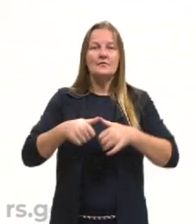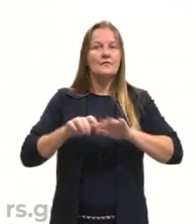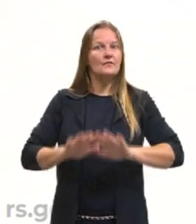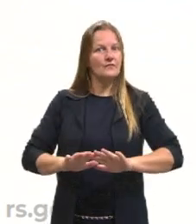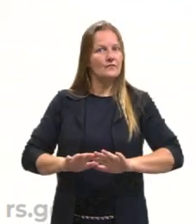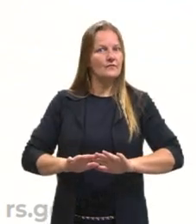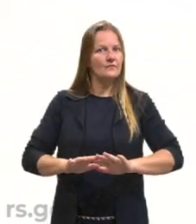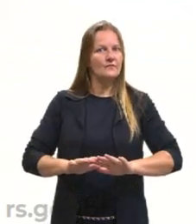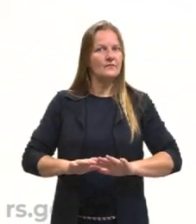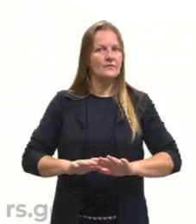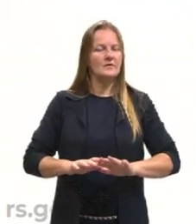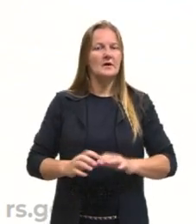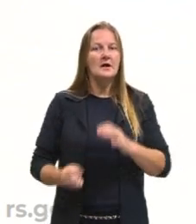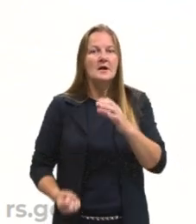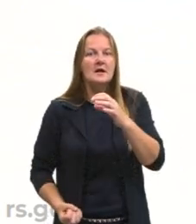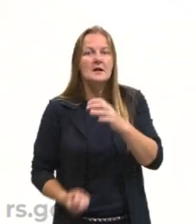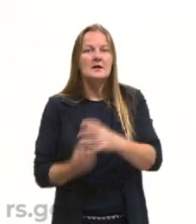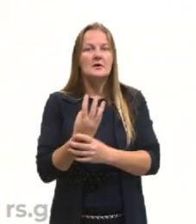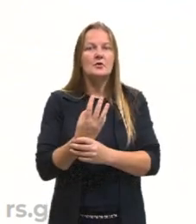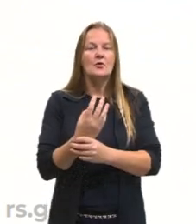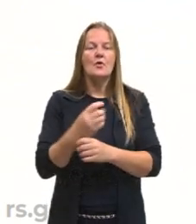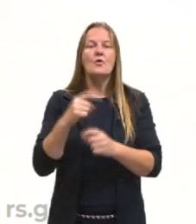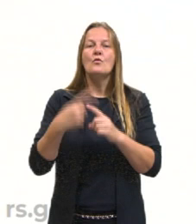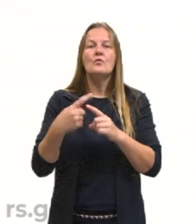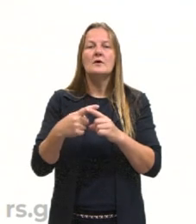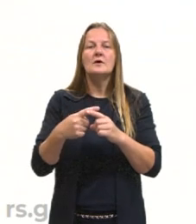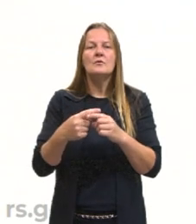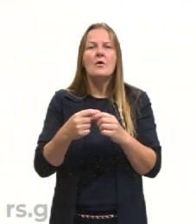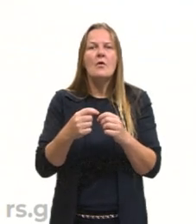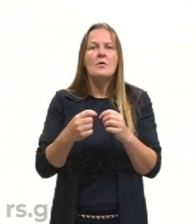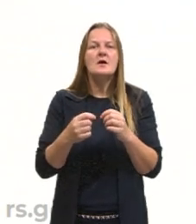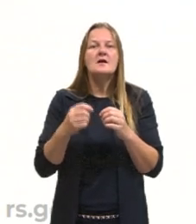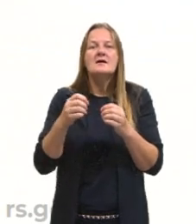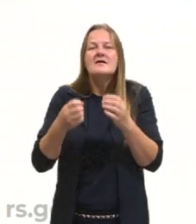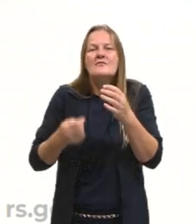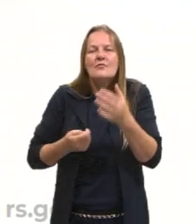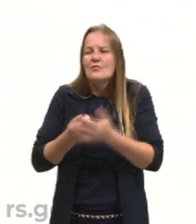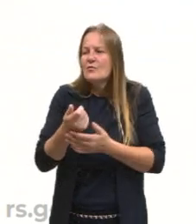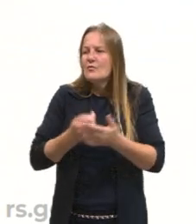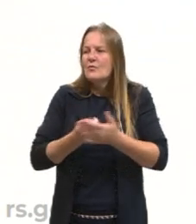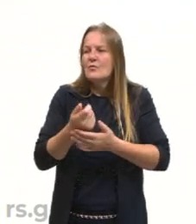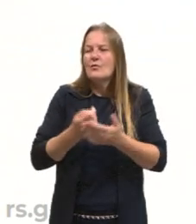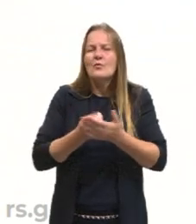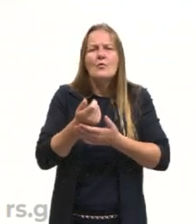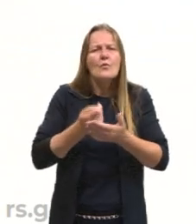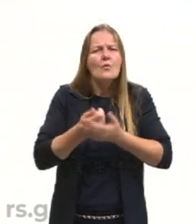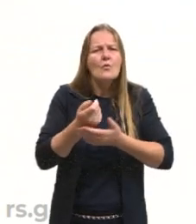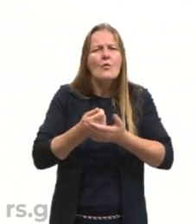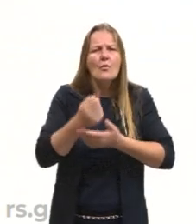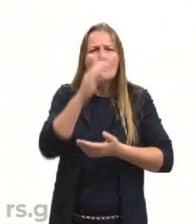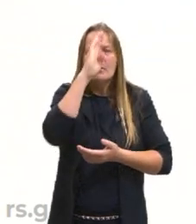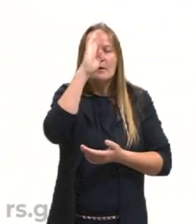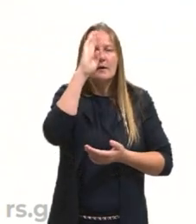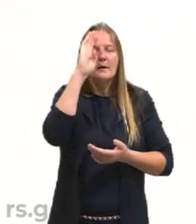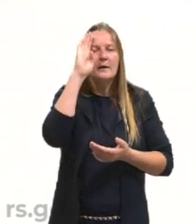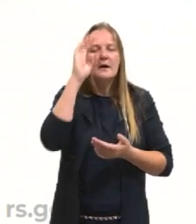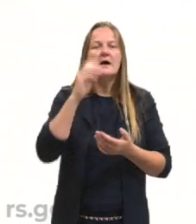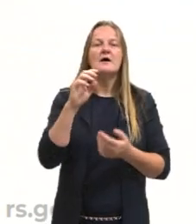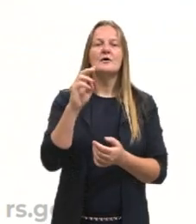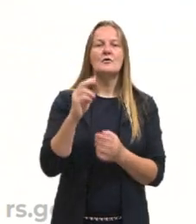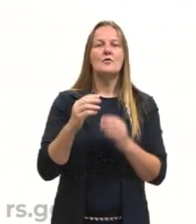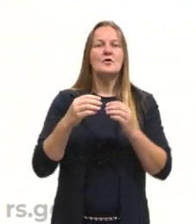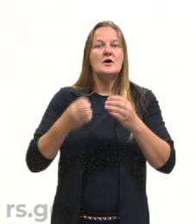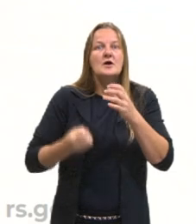Atenas, ele cria a Academia. Ele compra um parque que se chamava Academos. E ele